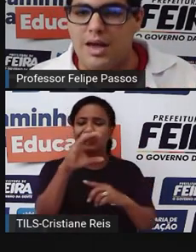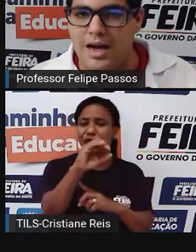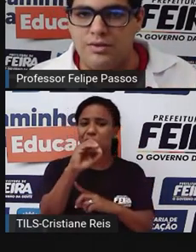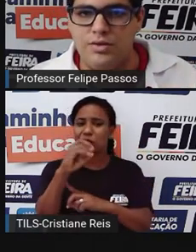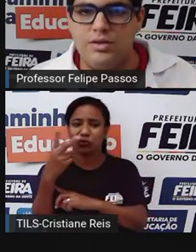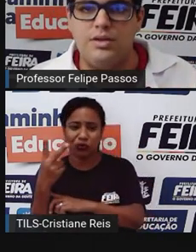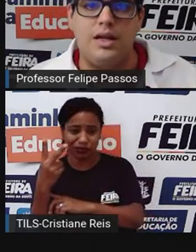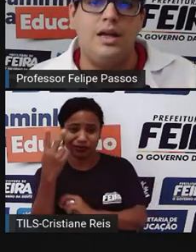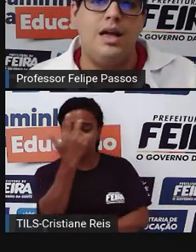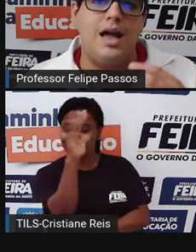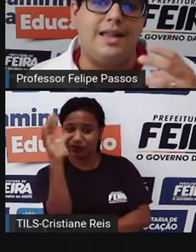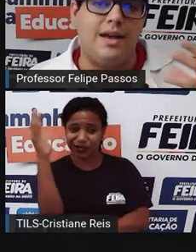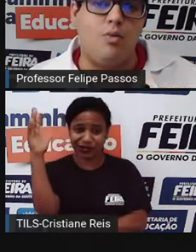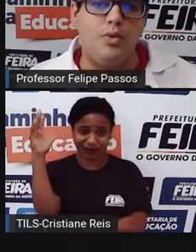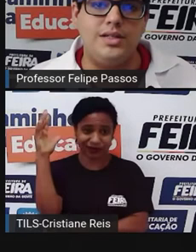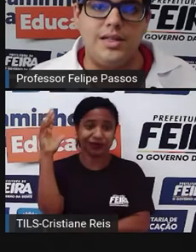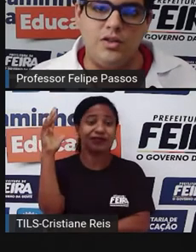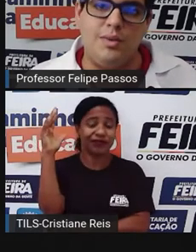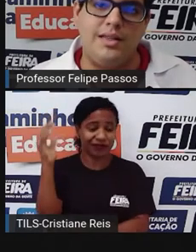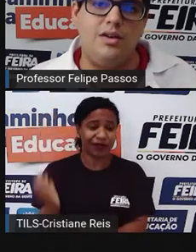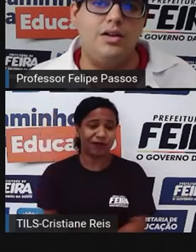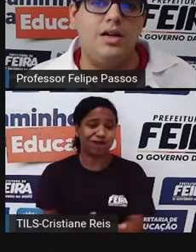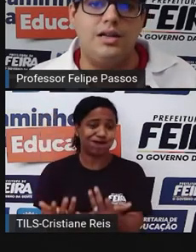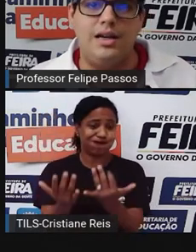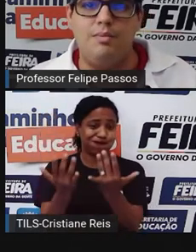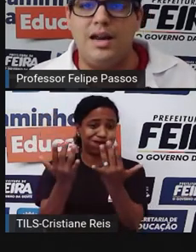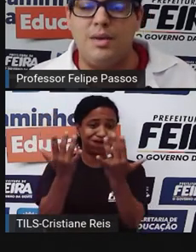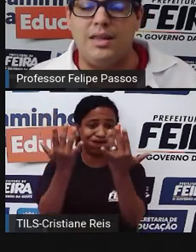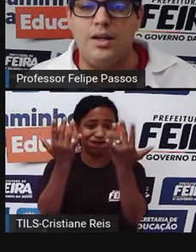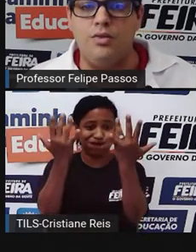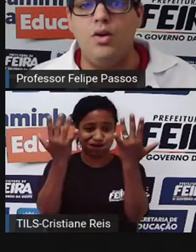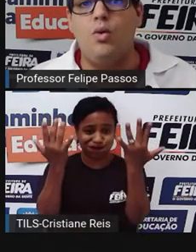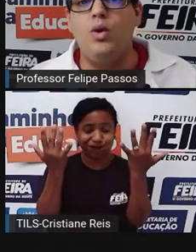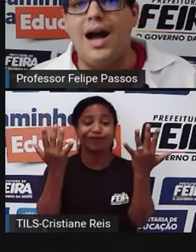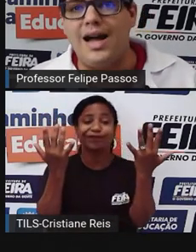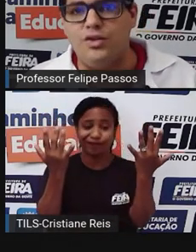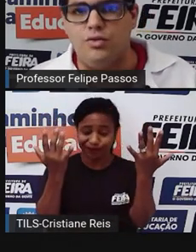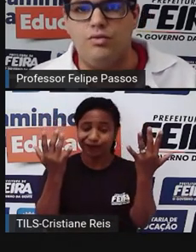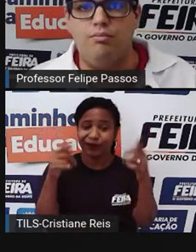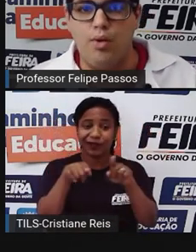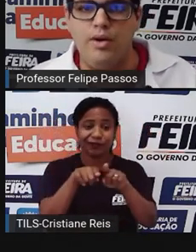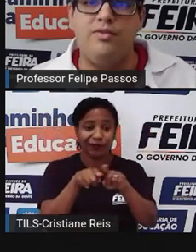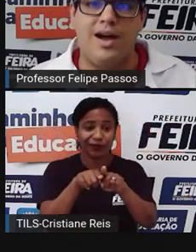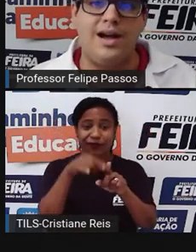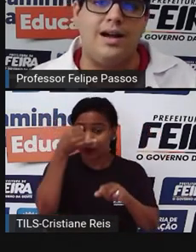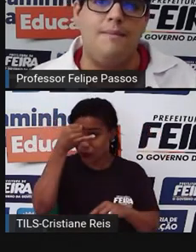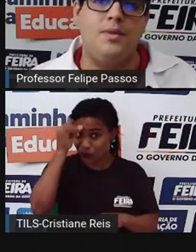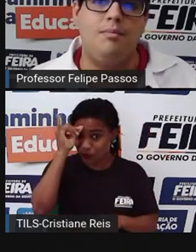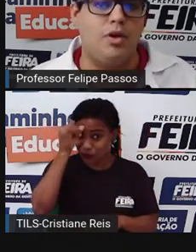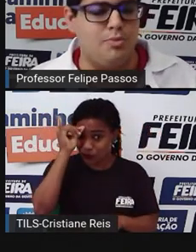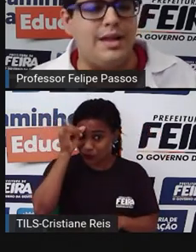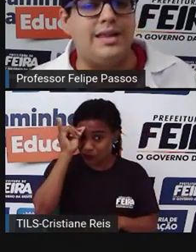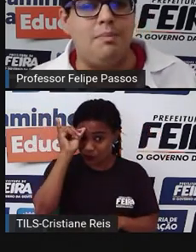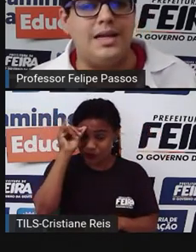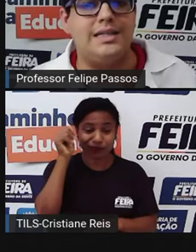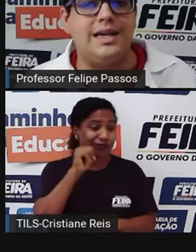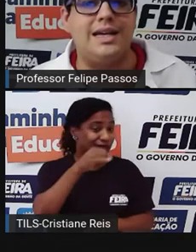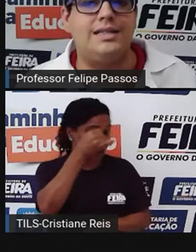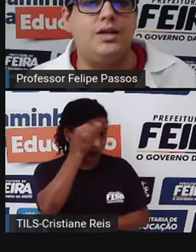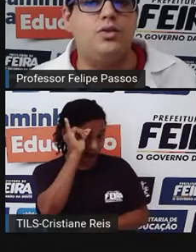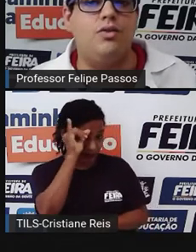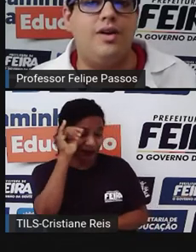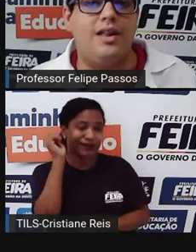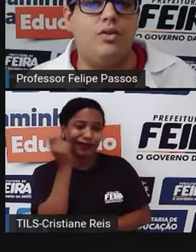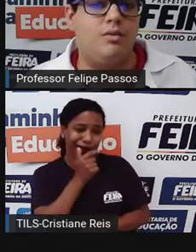eles vão ser liberados. A decomposição de matéria orgânica libera metano. O gado, boi, vaca, pode até parecer